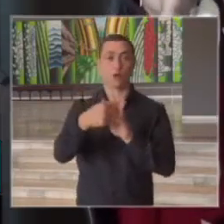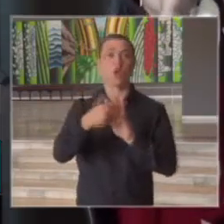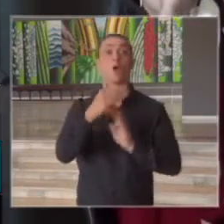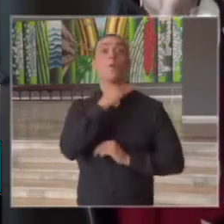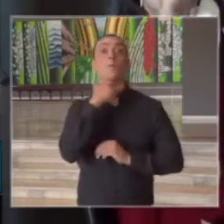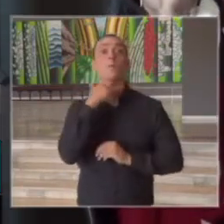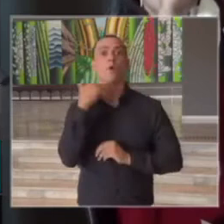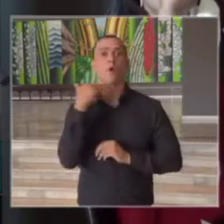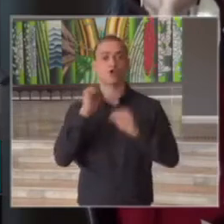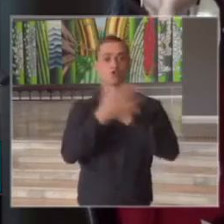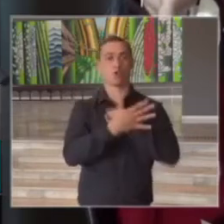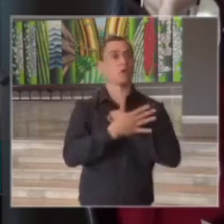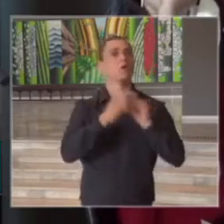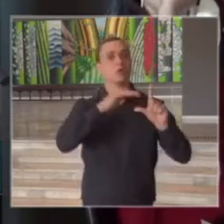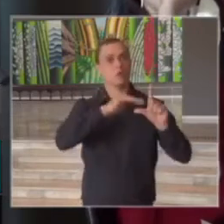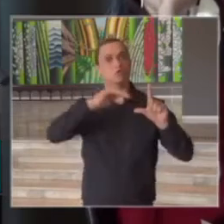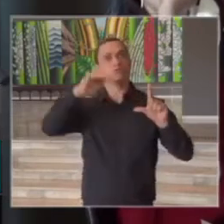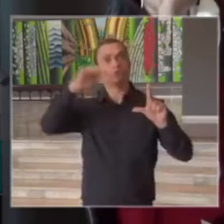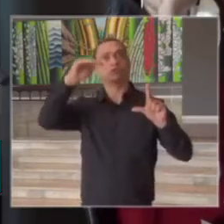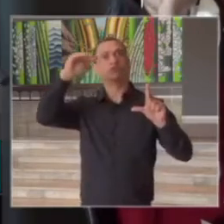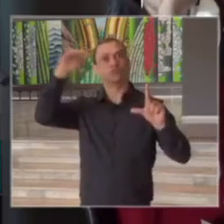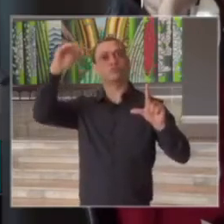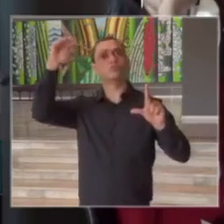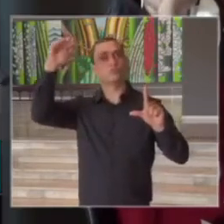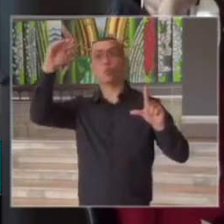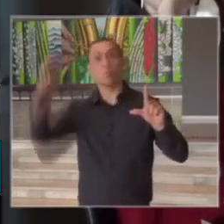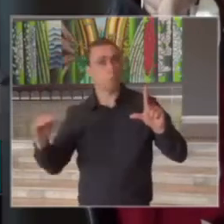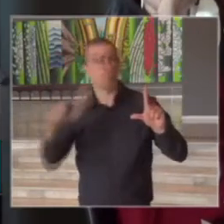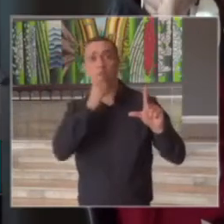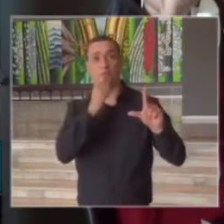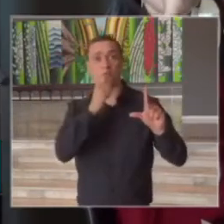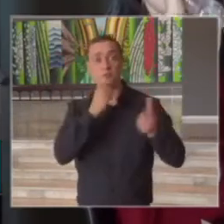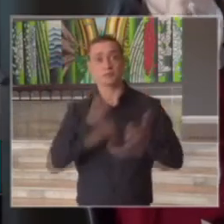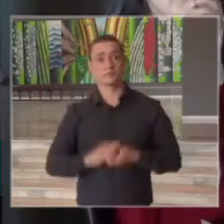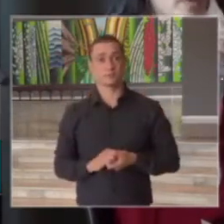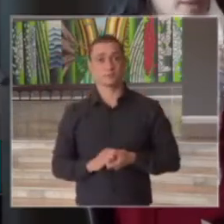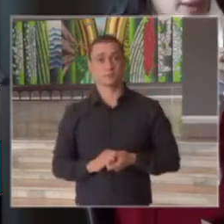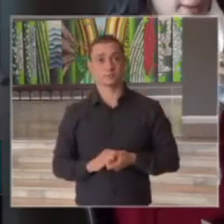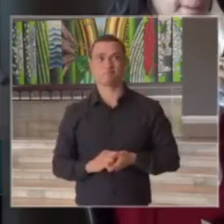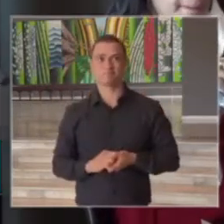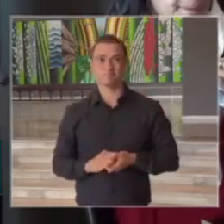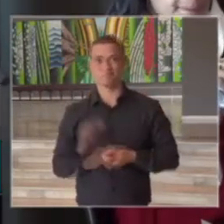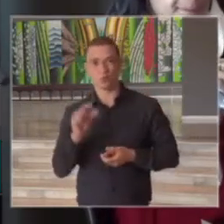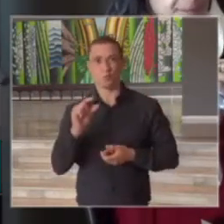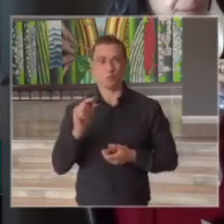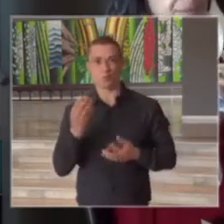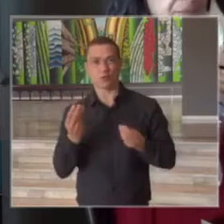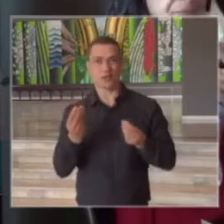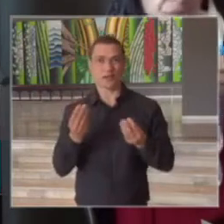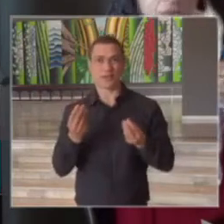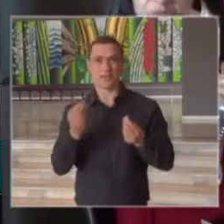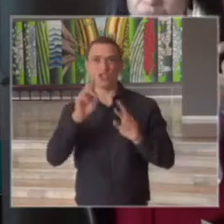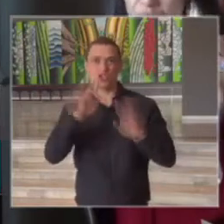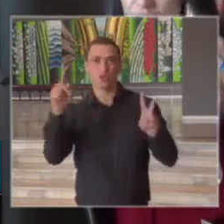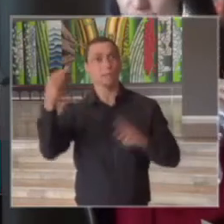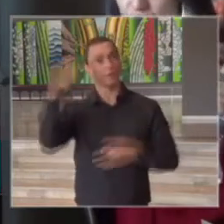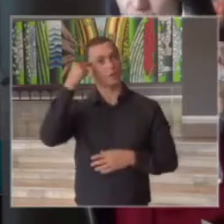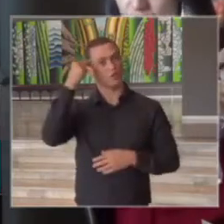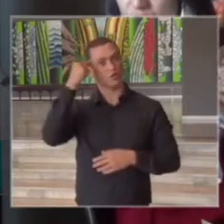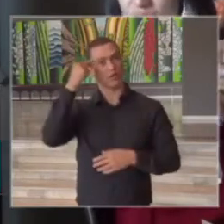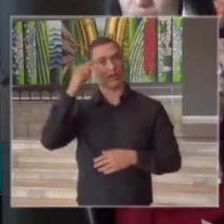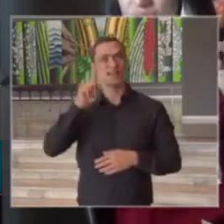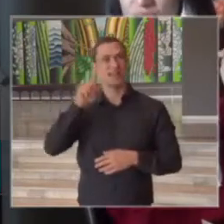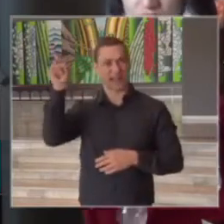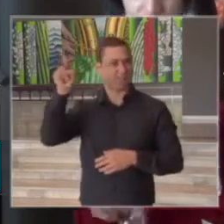óbitos e casos ela continua em ascensão até sendo um pouco diferente da